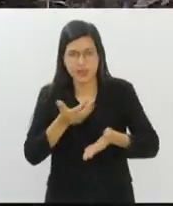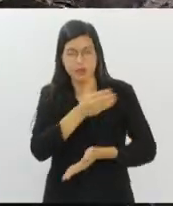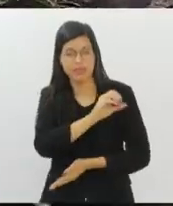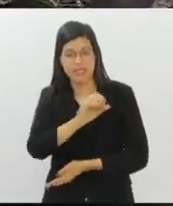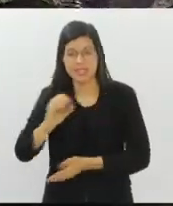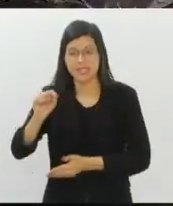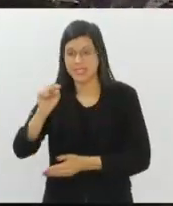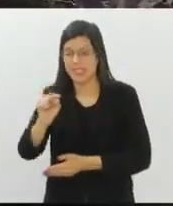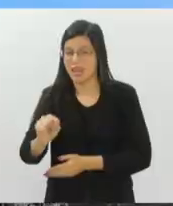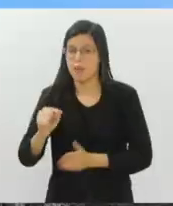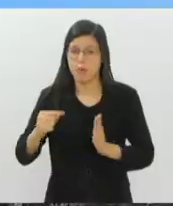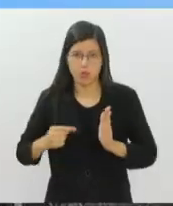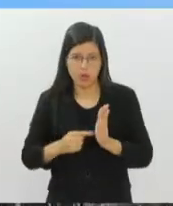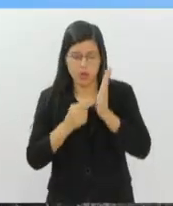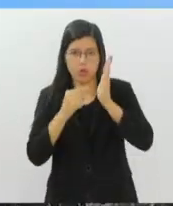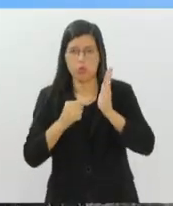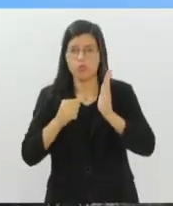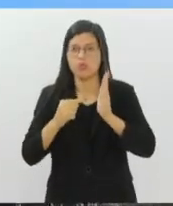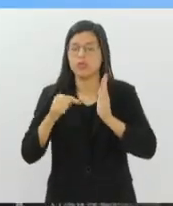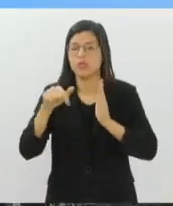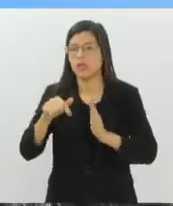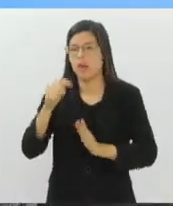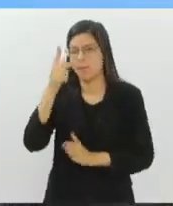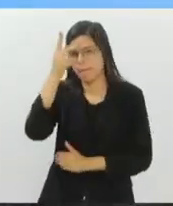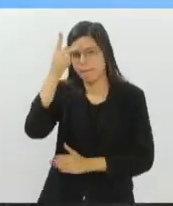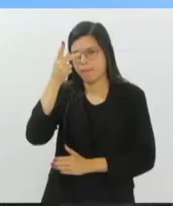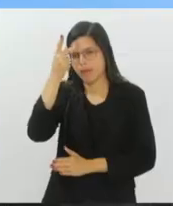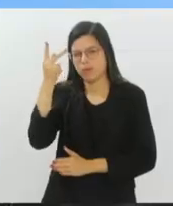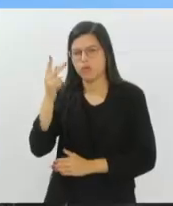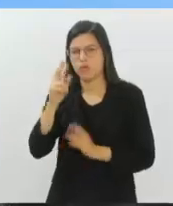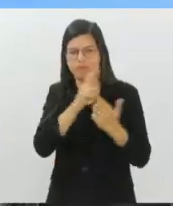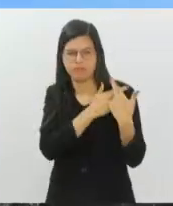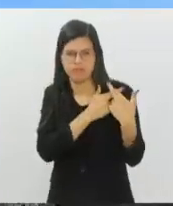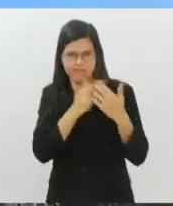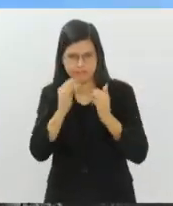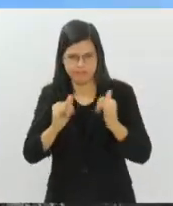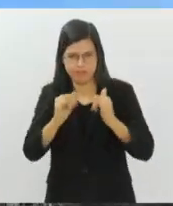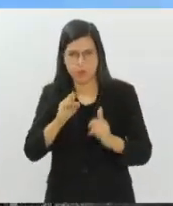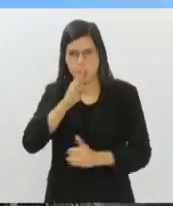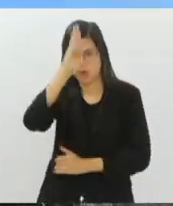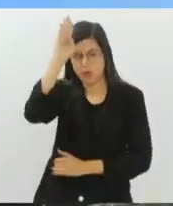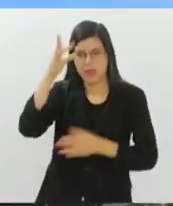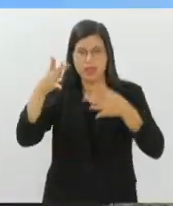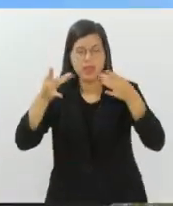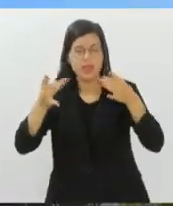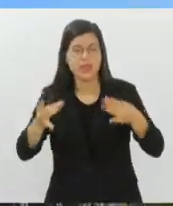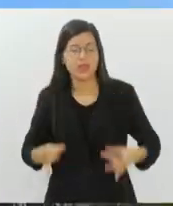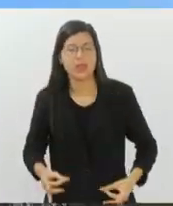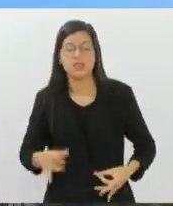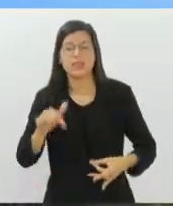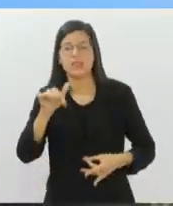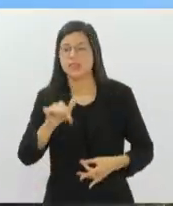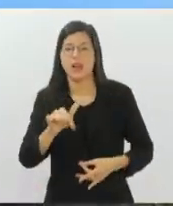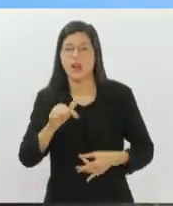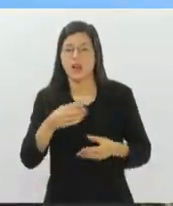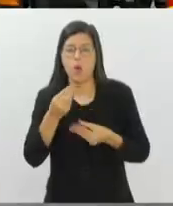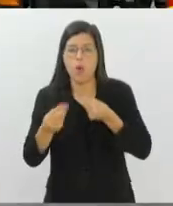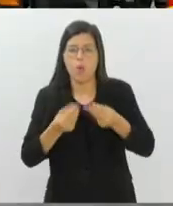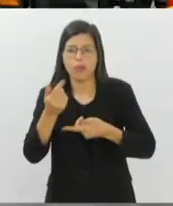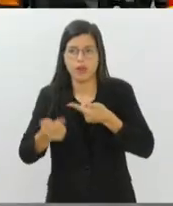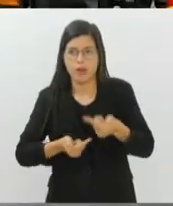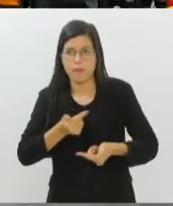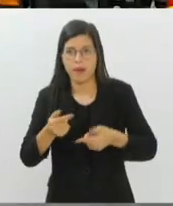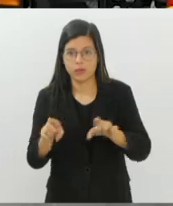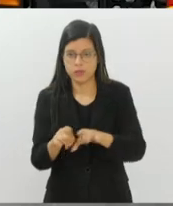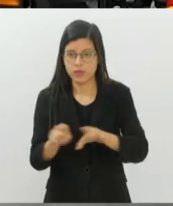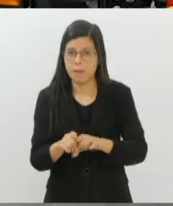período do ano passado. O porta-voz do Corpo de Bombeiros, Fábio Contreiras, detalha os casos e o trabalho que vem sendo feito, além